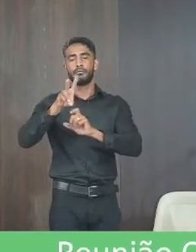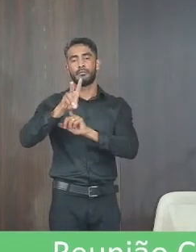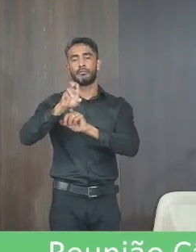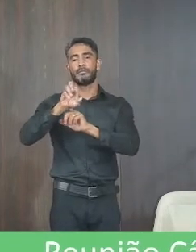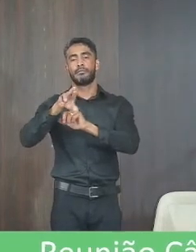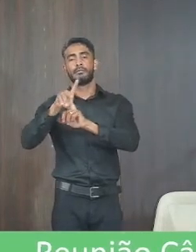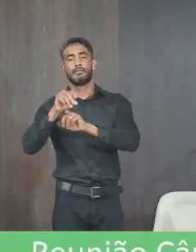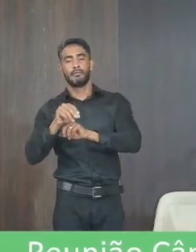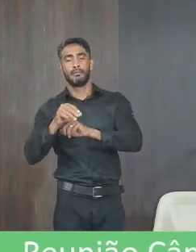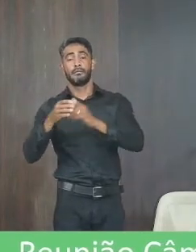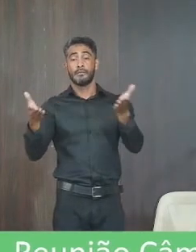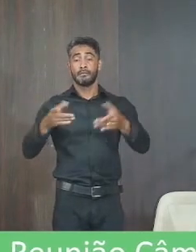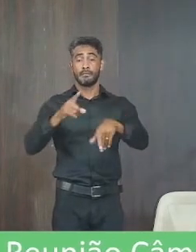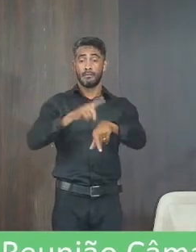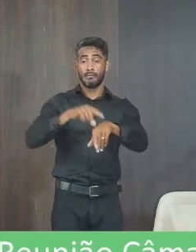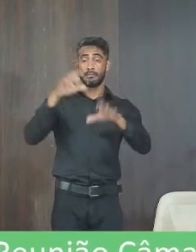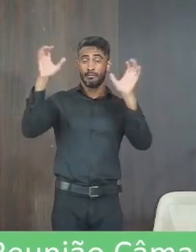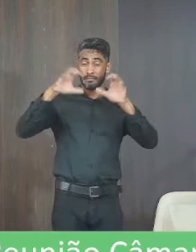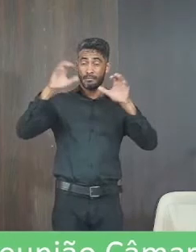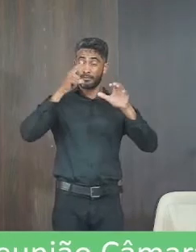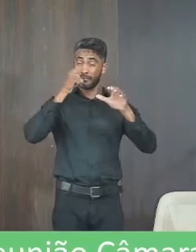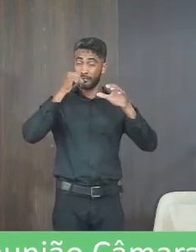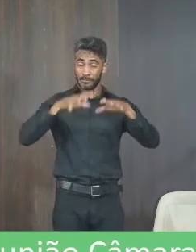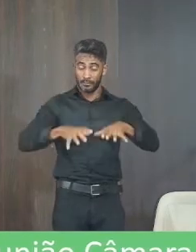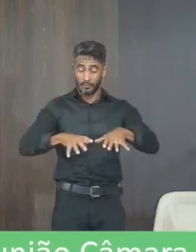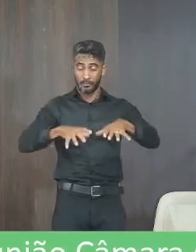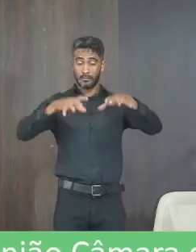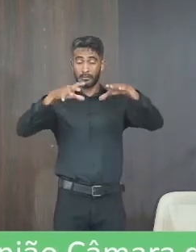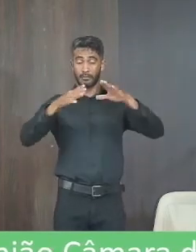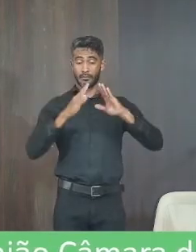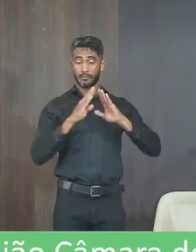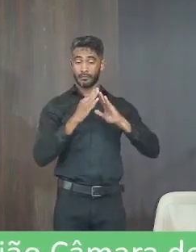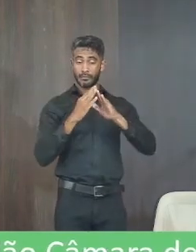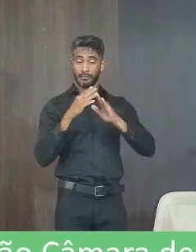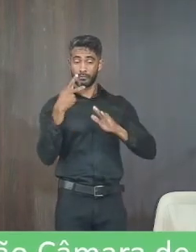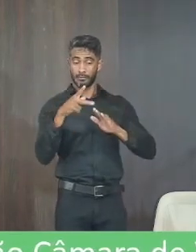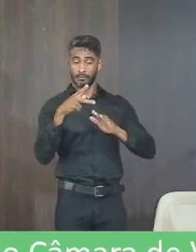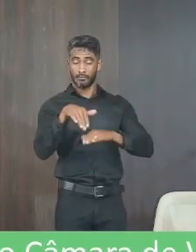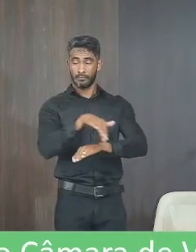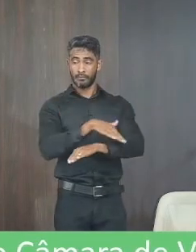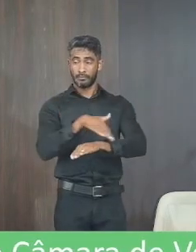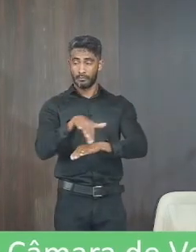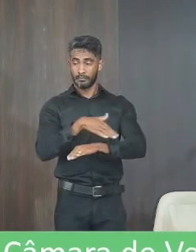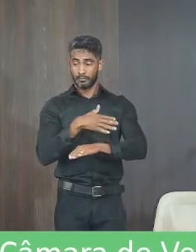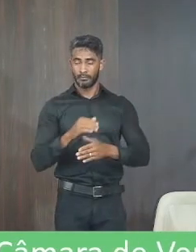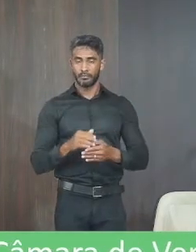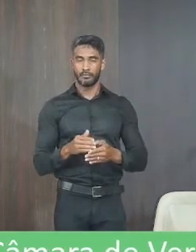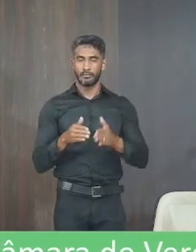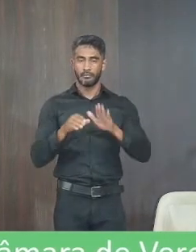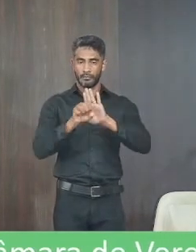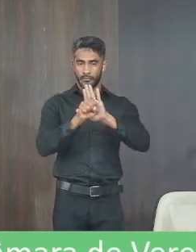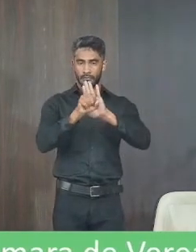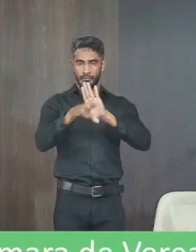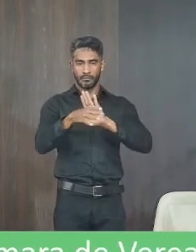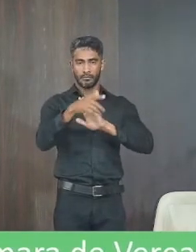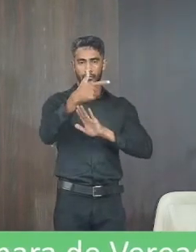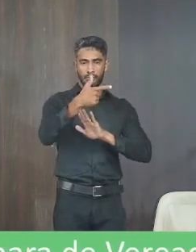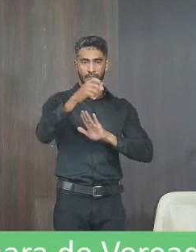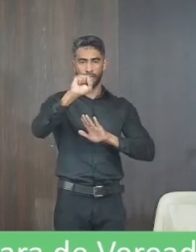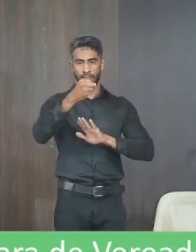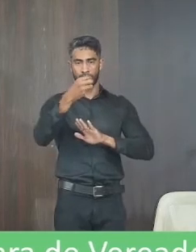muita água empoçada em frente às residências da referida rua indicação necessidade